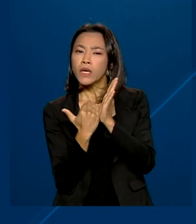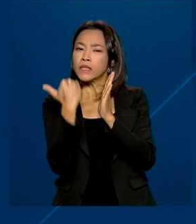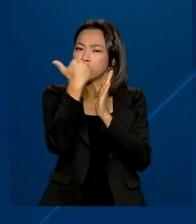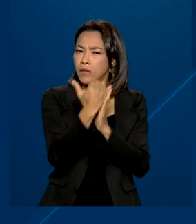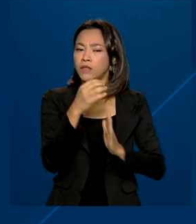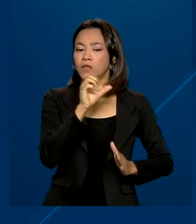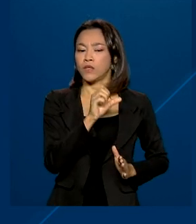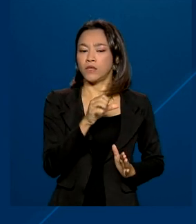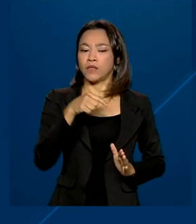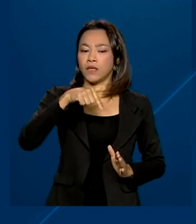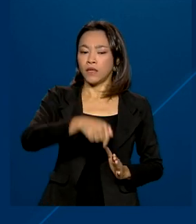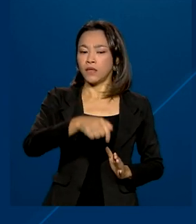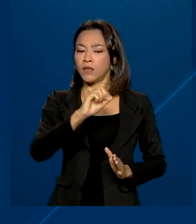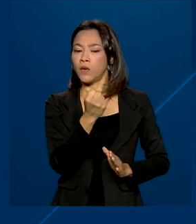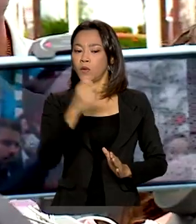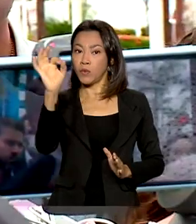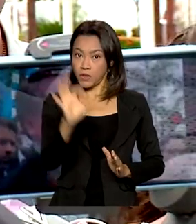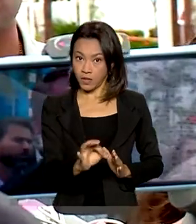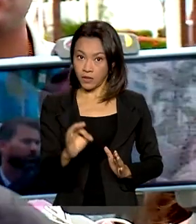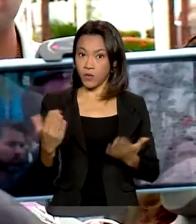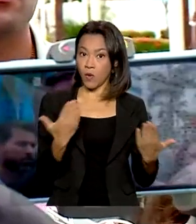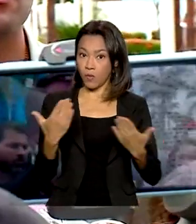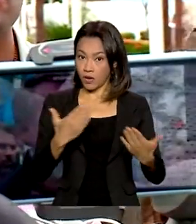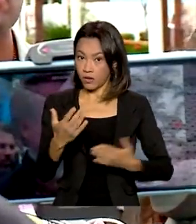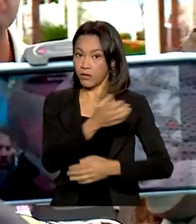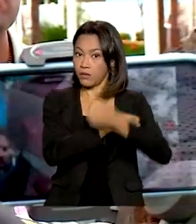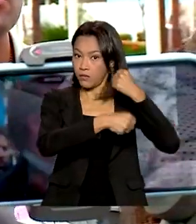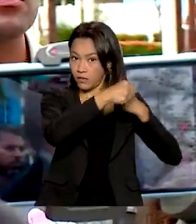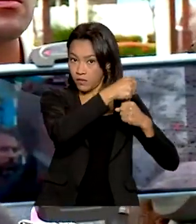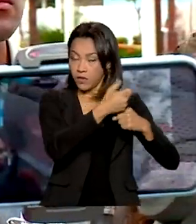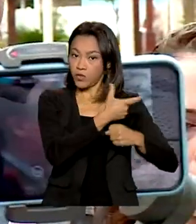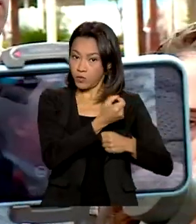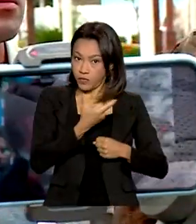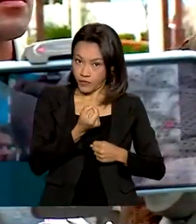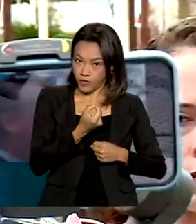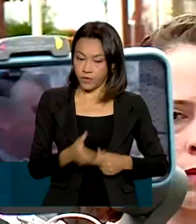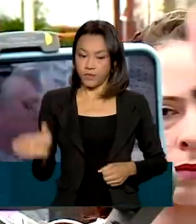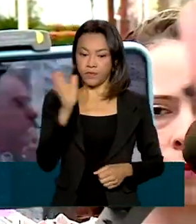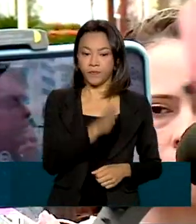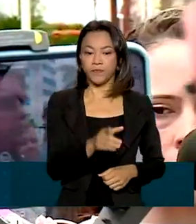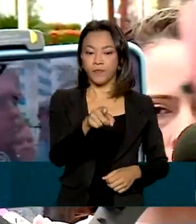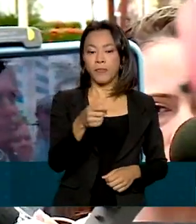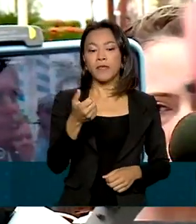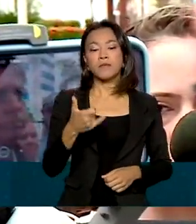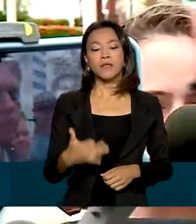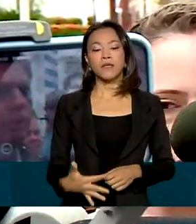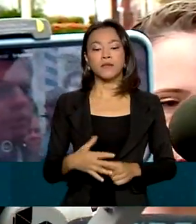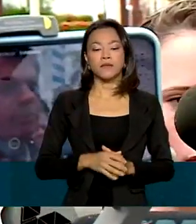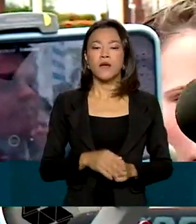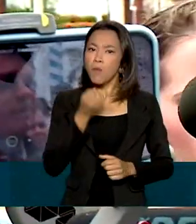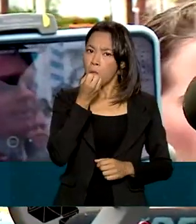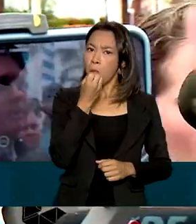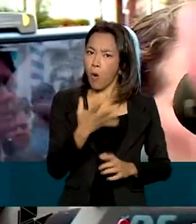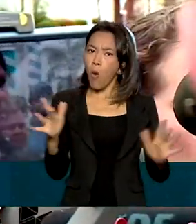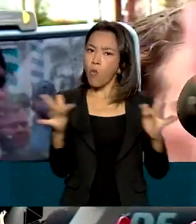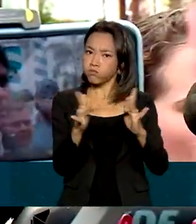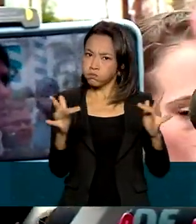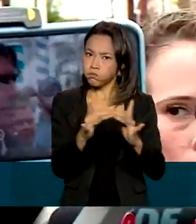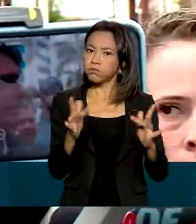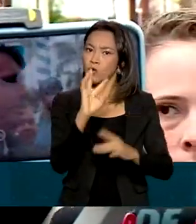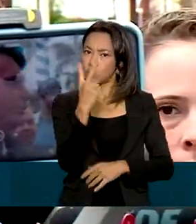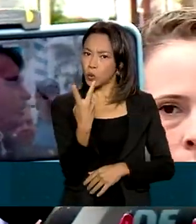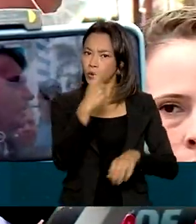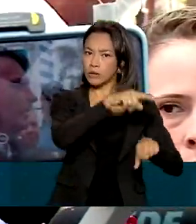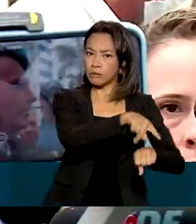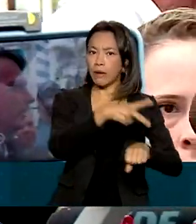% em relação a 2020. É o espírito de um bom relacionamento, que os dois